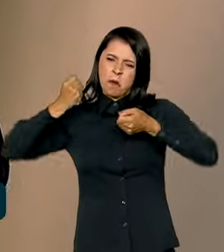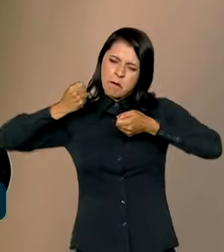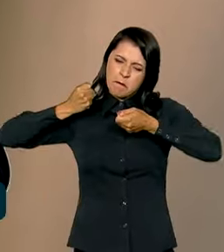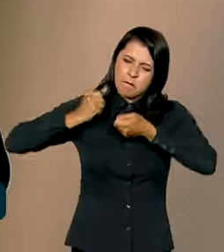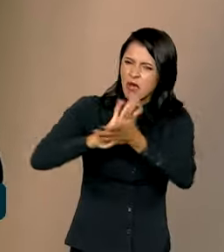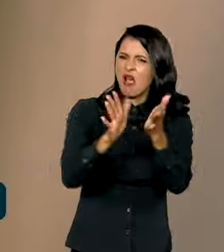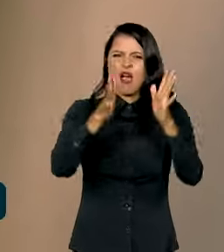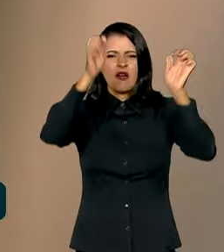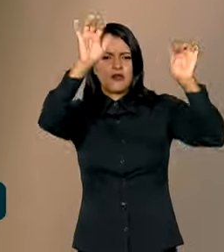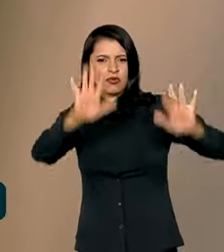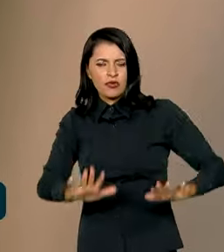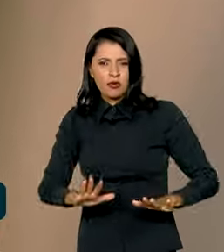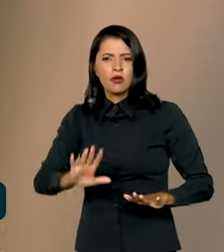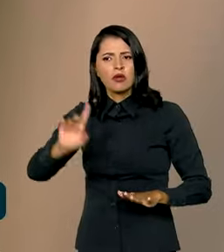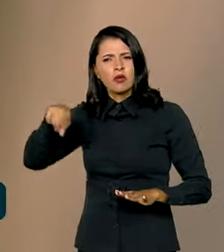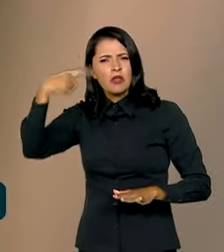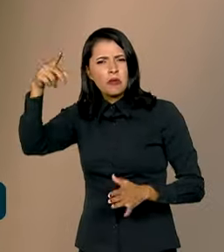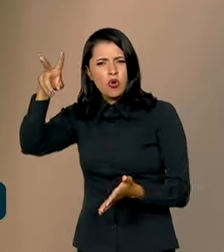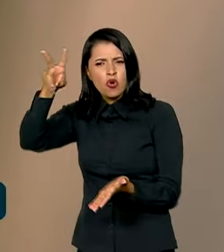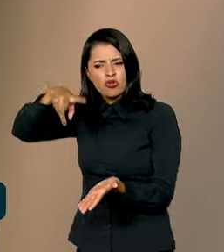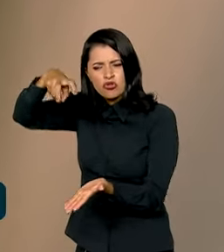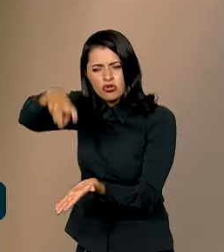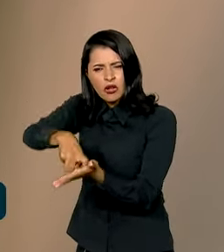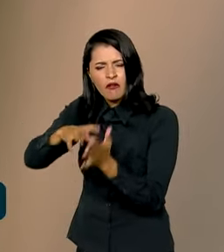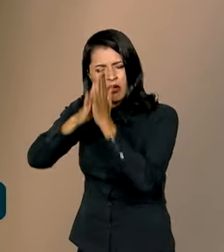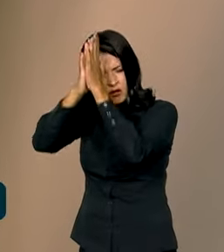ajoelhavam e rezavam fervorosamente.